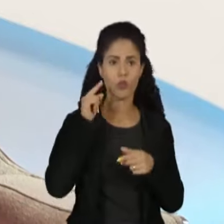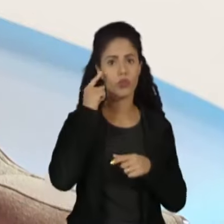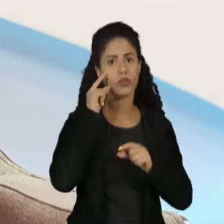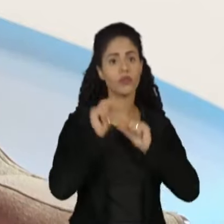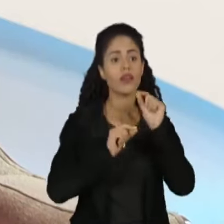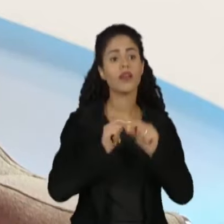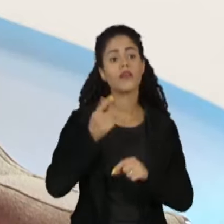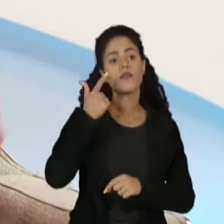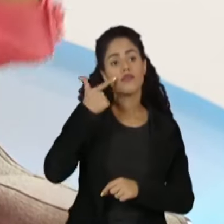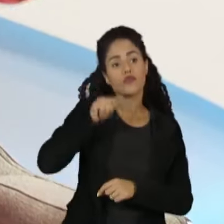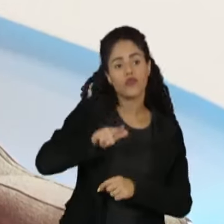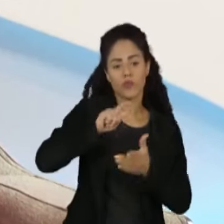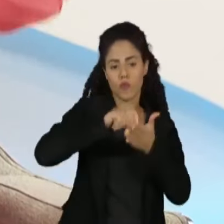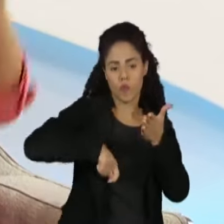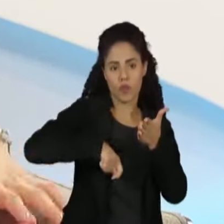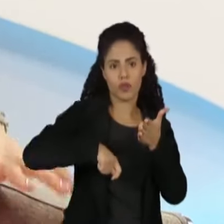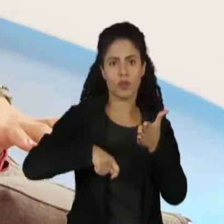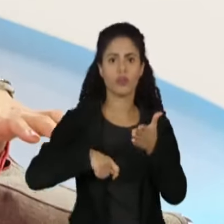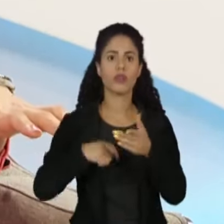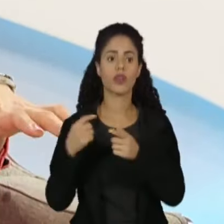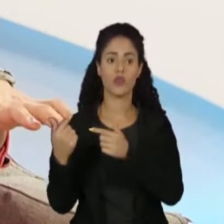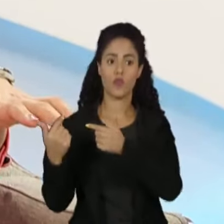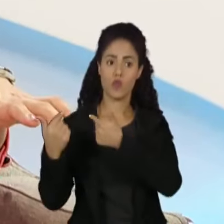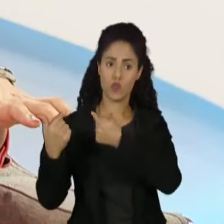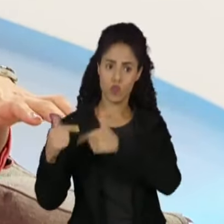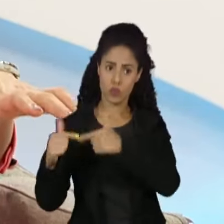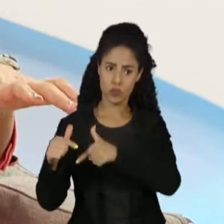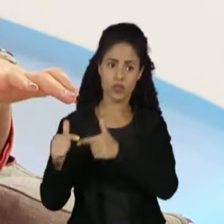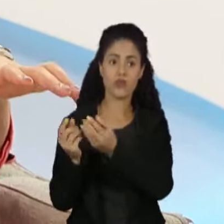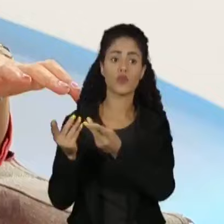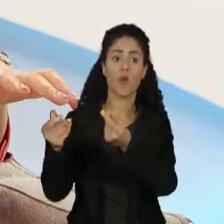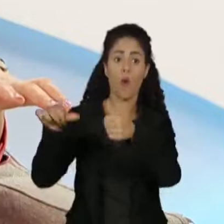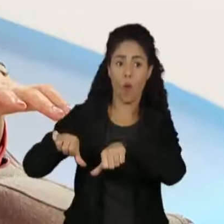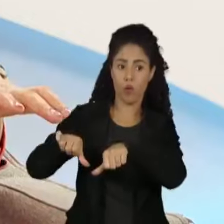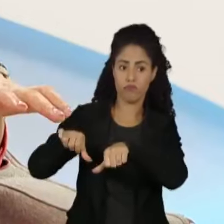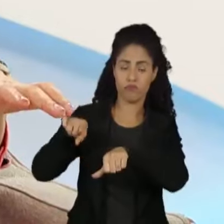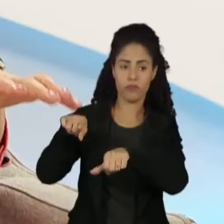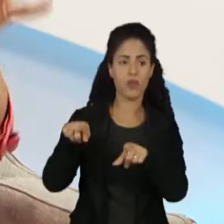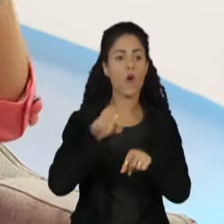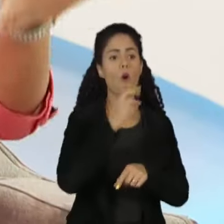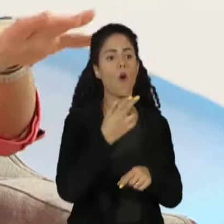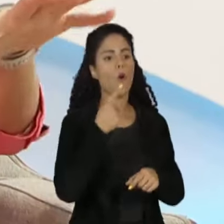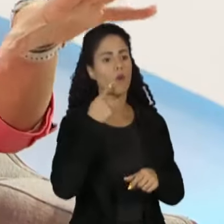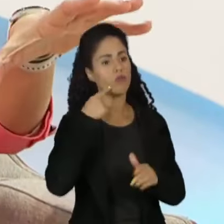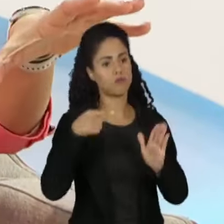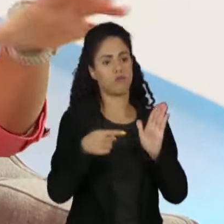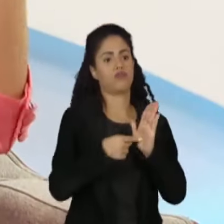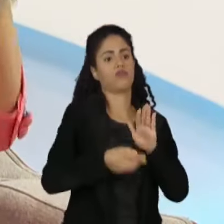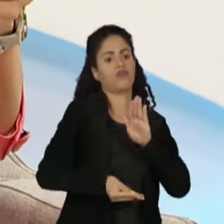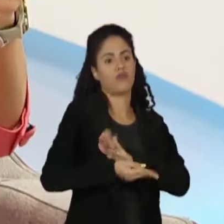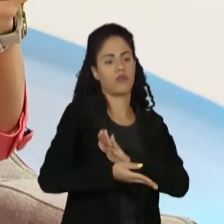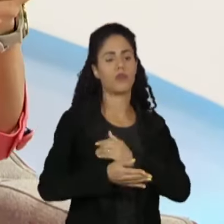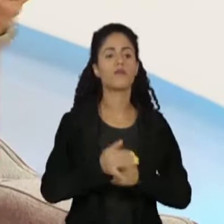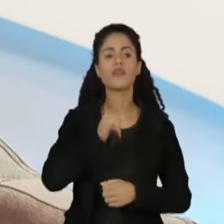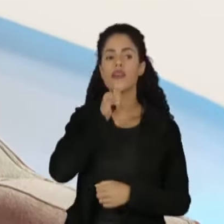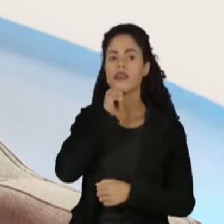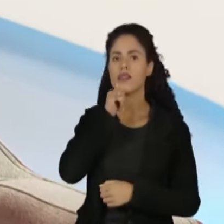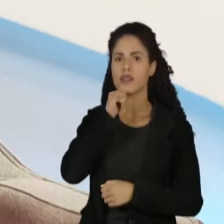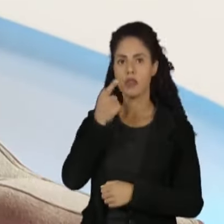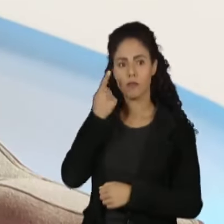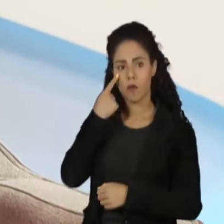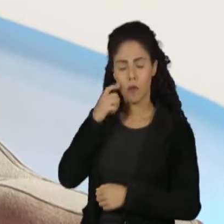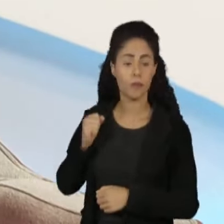a rever um contrato. Um serviço de baixíssima qualidade ou uma denúncia de corrupção. Vou trazer um exemplo de cada para